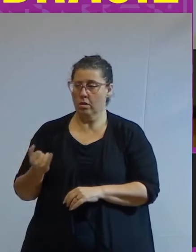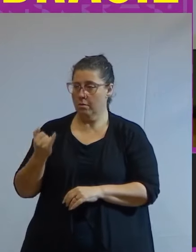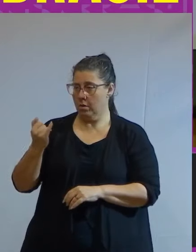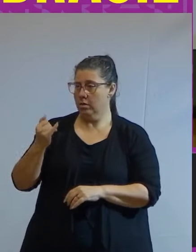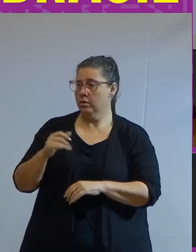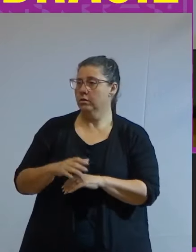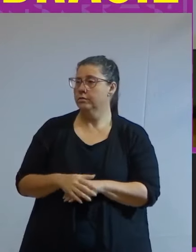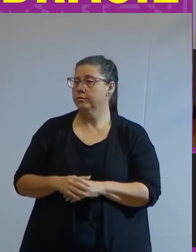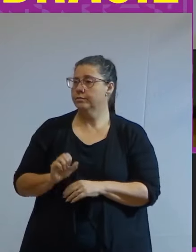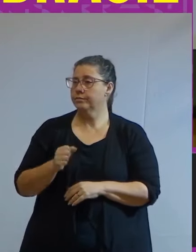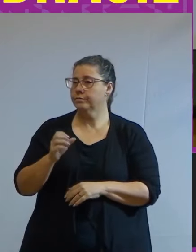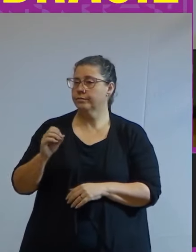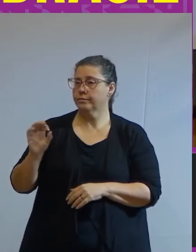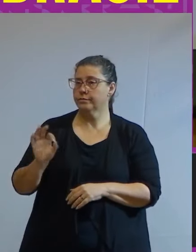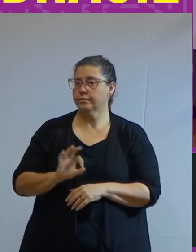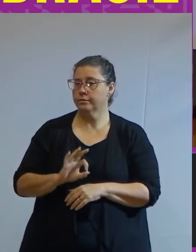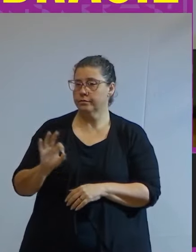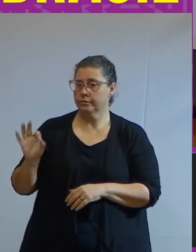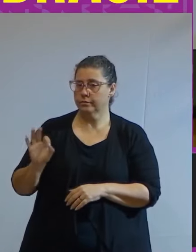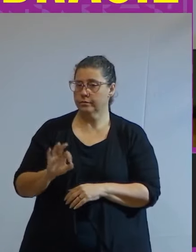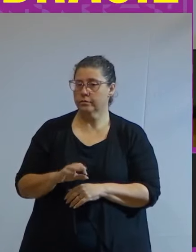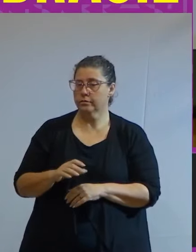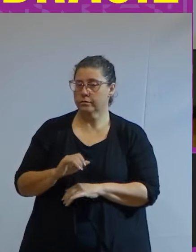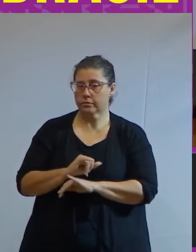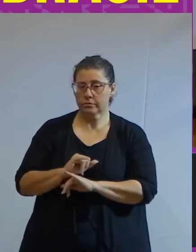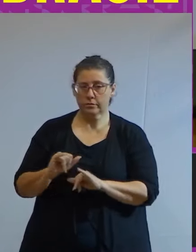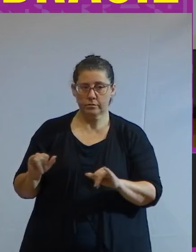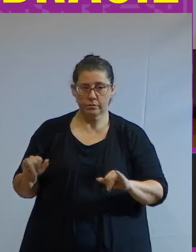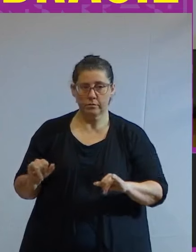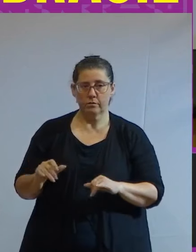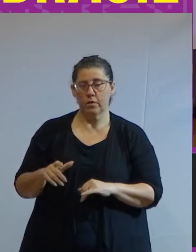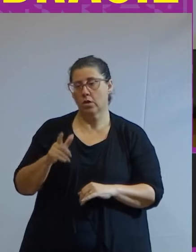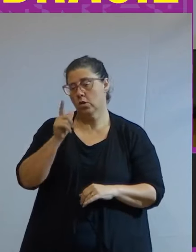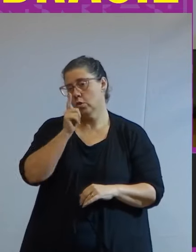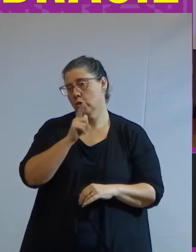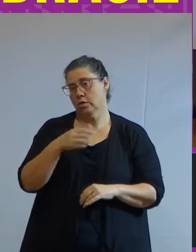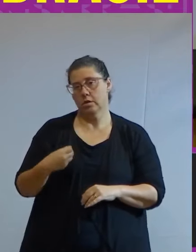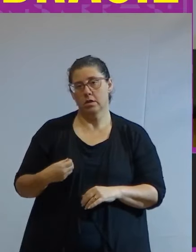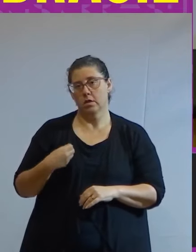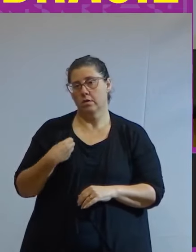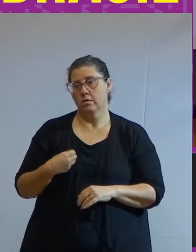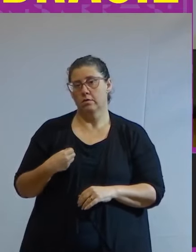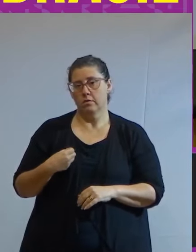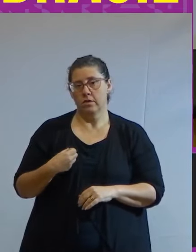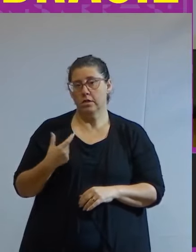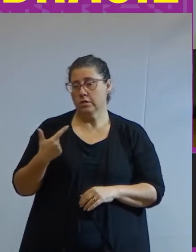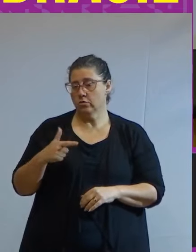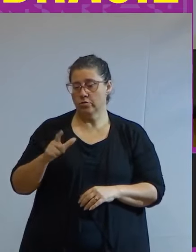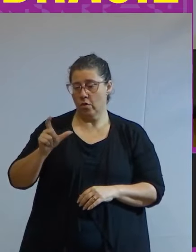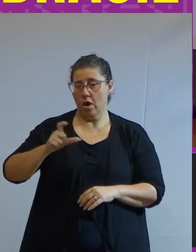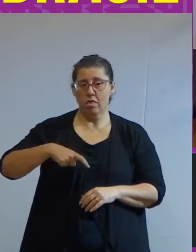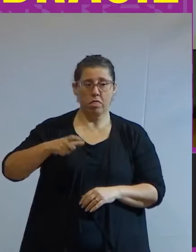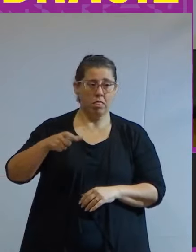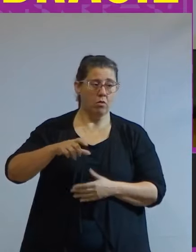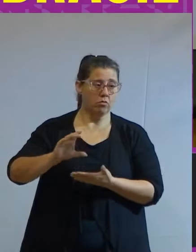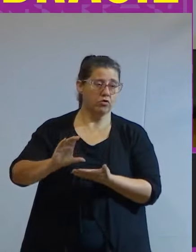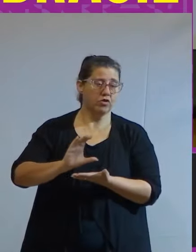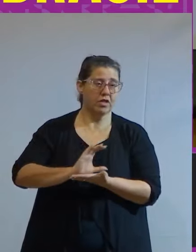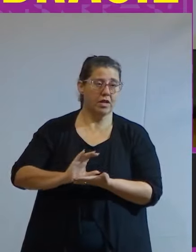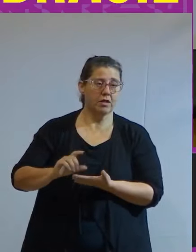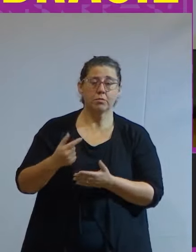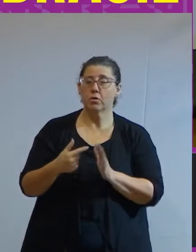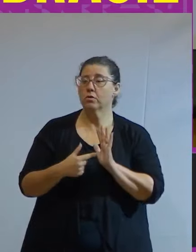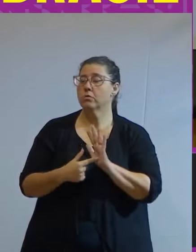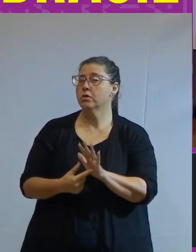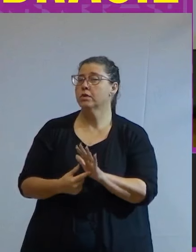e 80% delas disseram que elas não conseguem viver sem um cartão de crédito hoje e porque eu quis trazer esse dado para